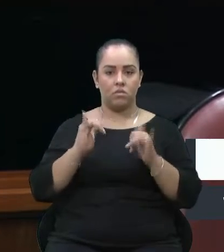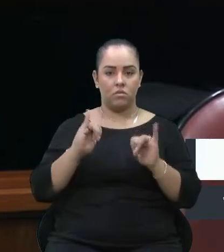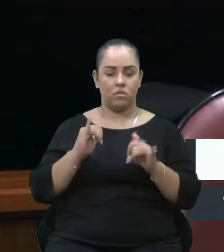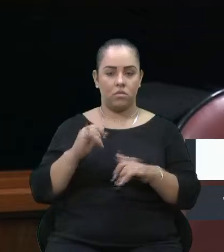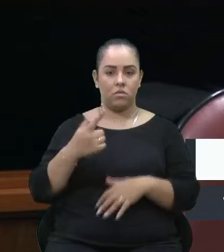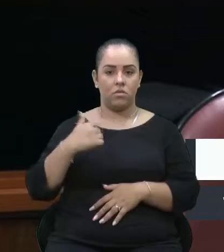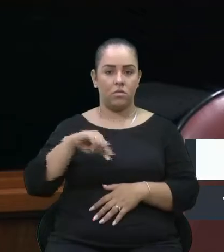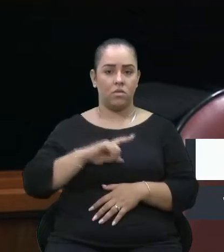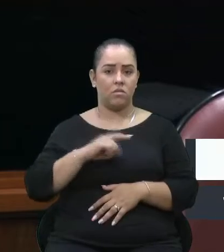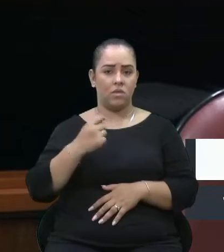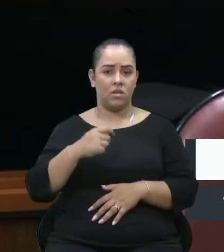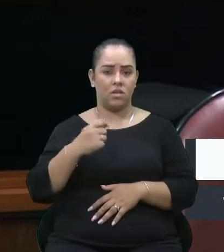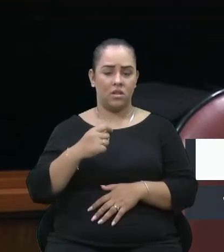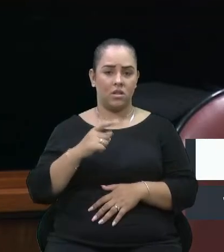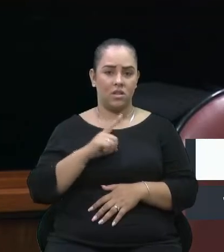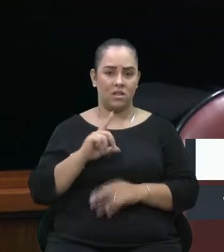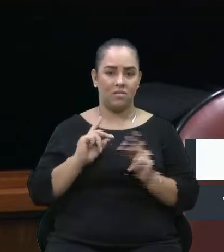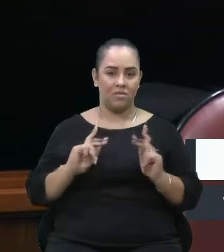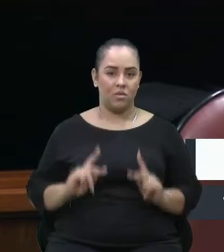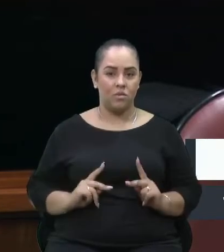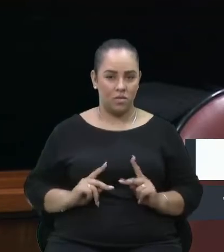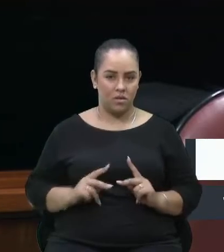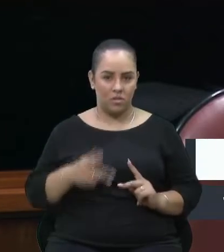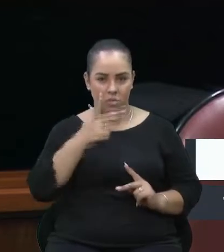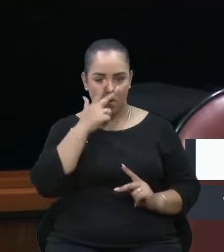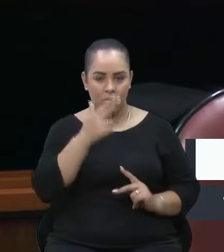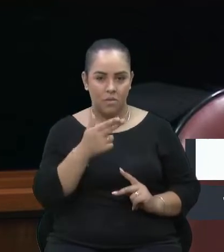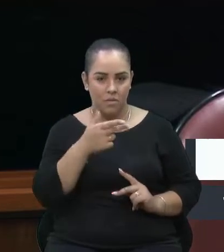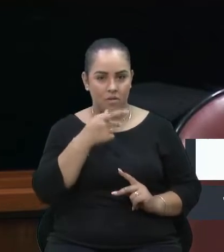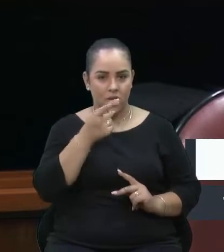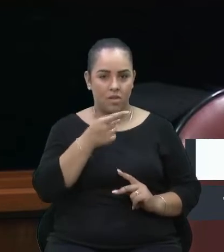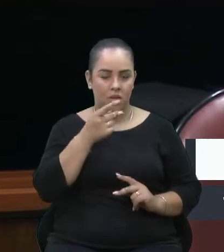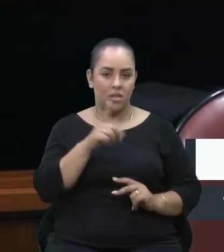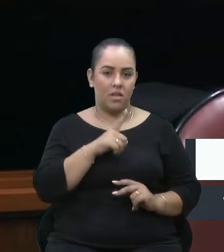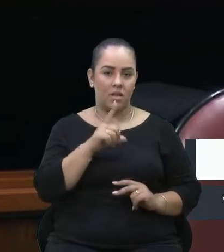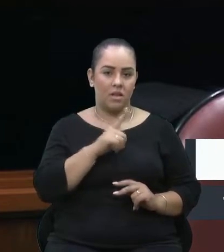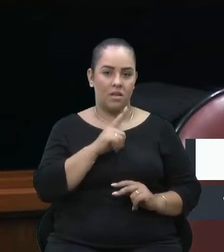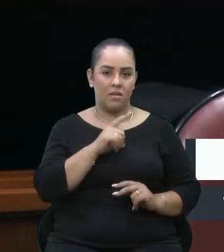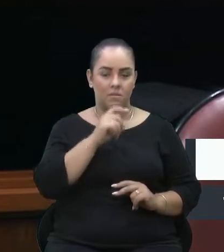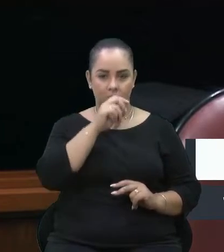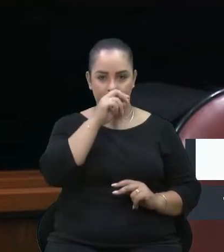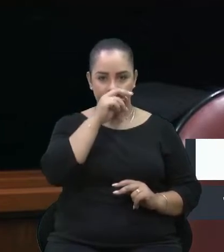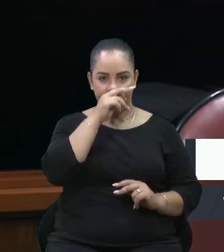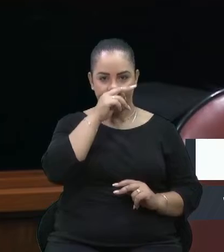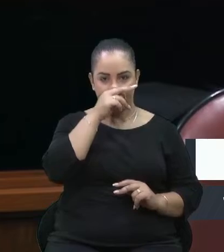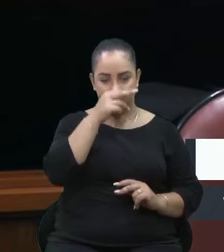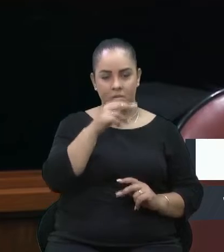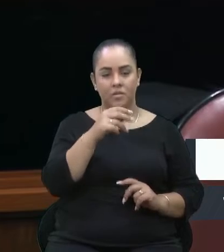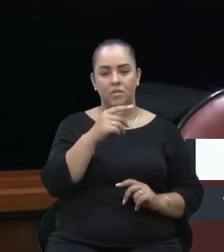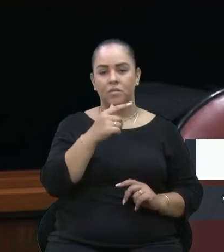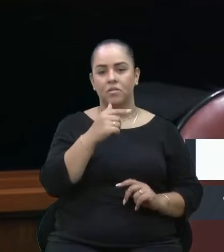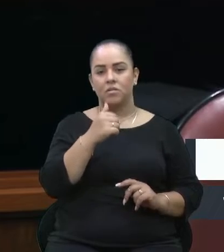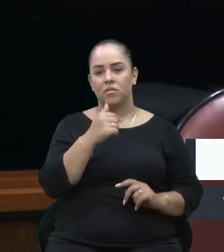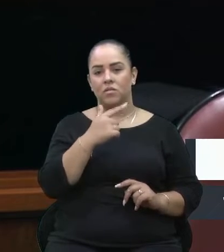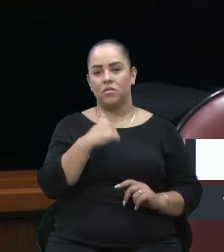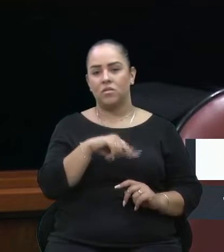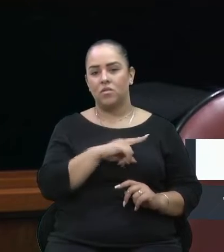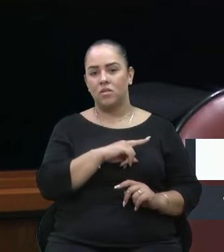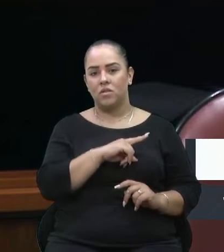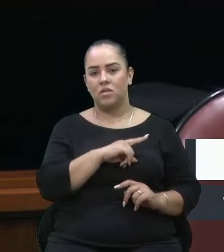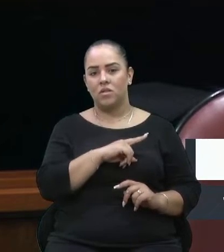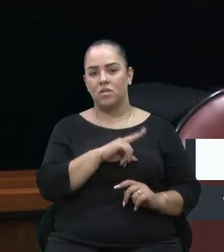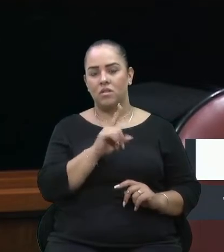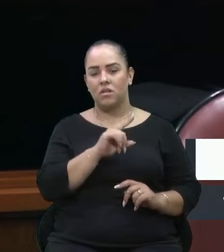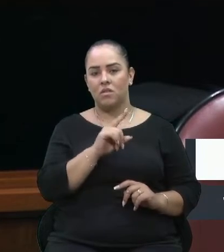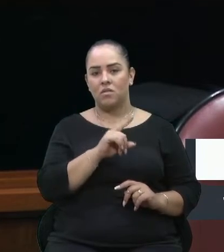como disse, né, hoje aquela passagem de, estamos baixando a passagem, não, nós não estamos